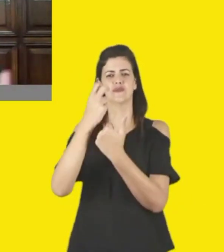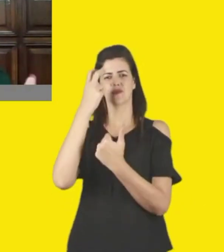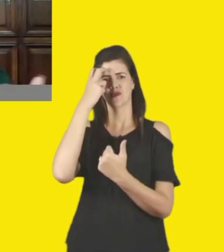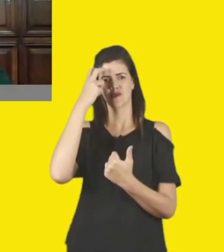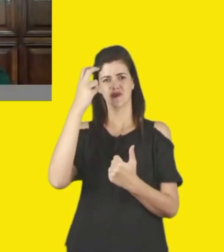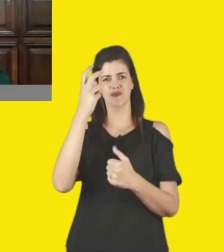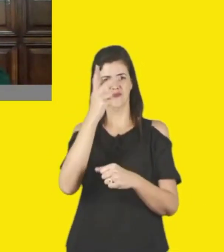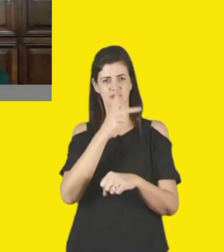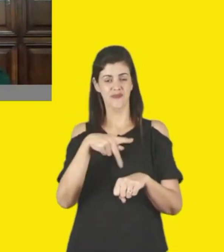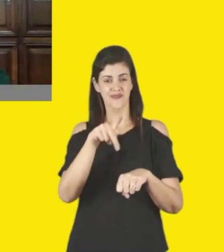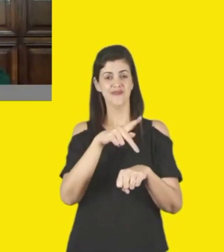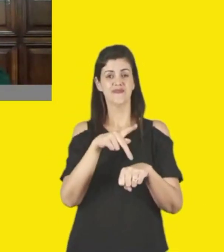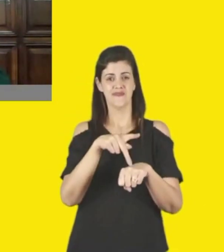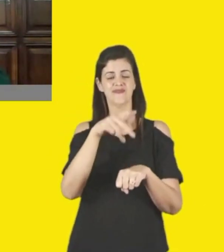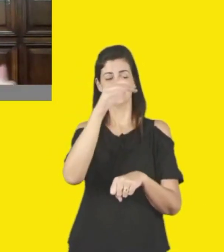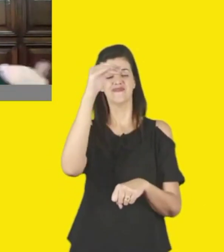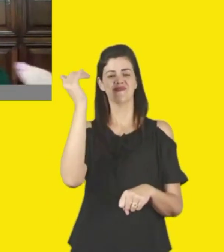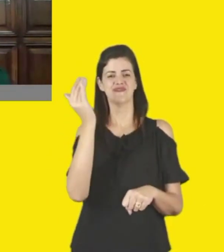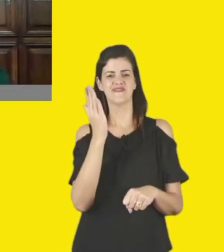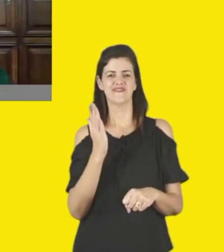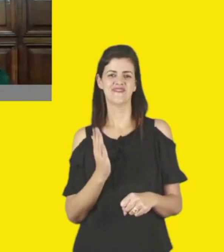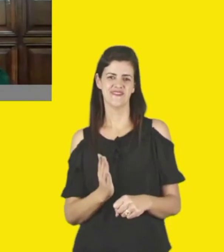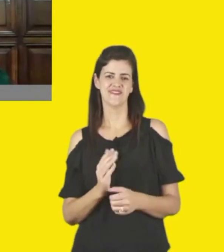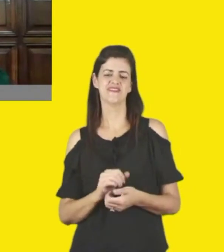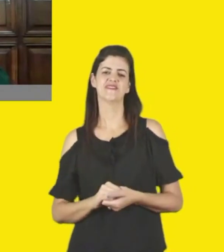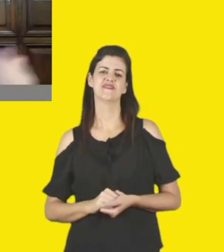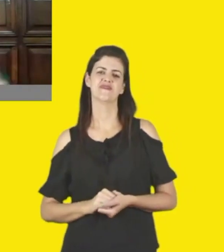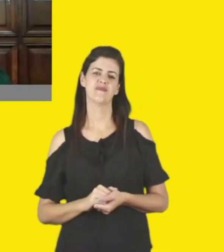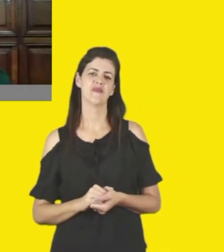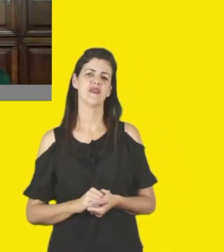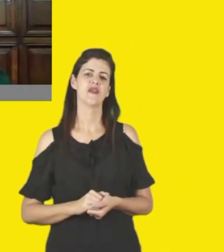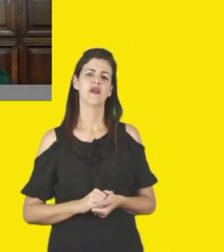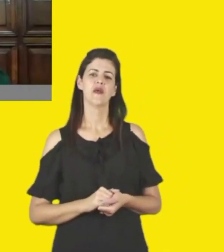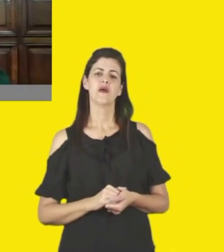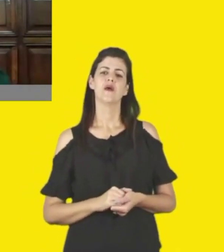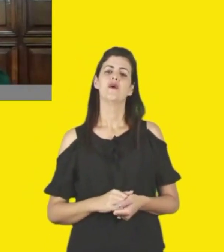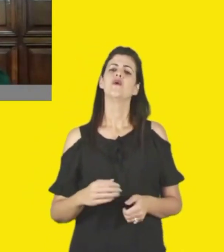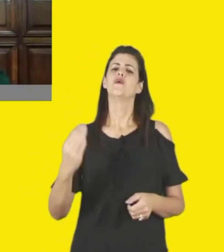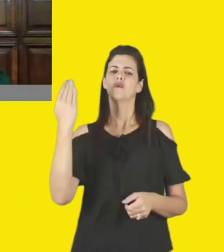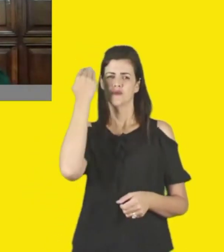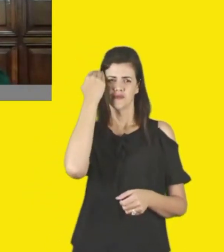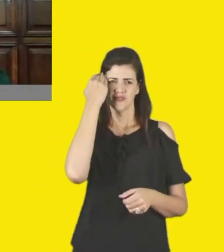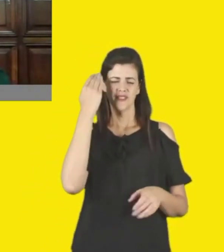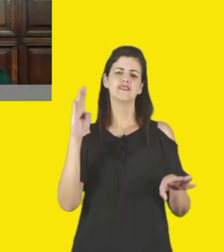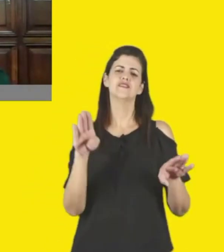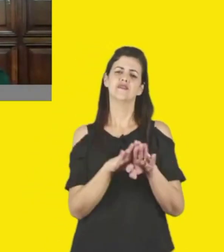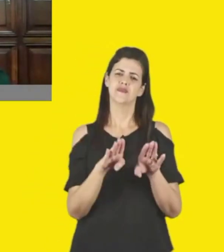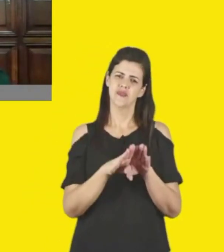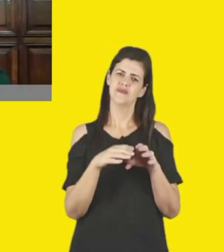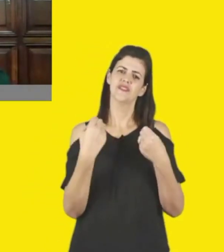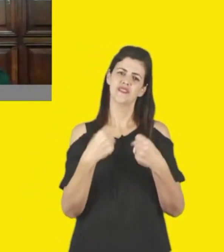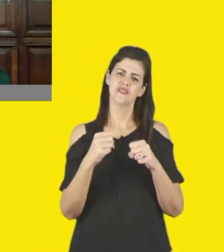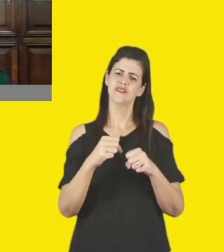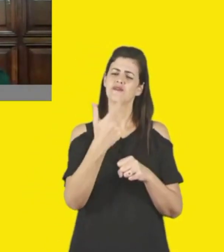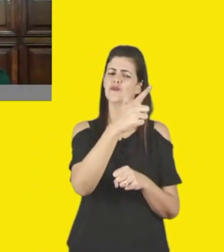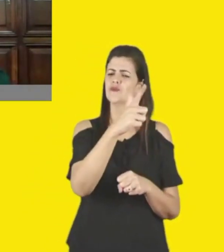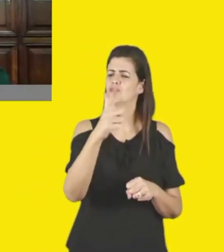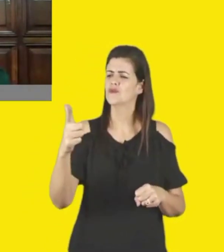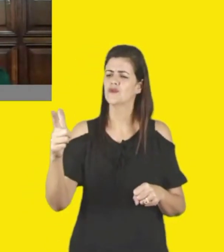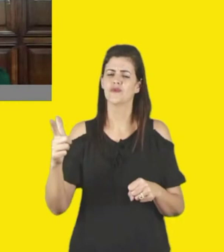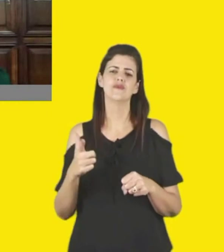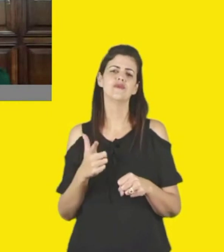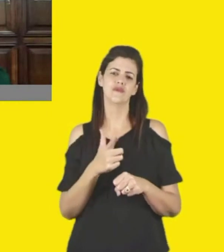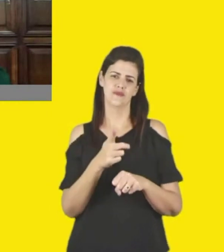fala daquilo que a Rosana não gosta muito do eu falo, que é o extrapolar país, mas que o Sesc também faz, e faz com muita maestria,